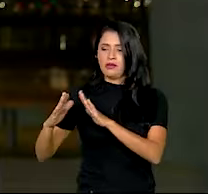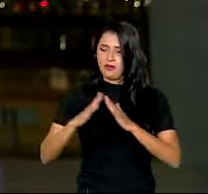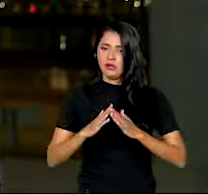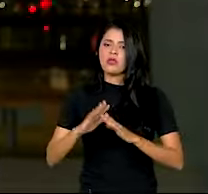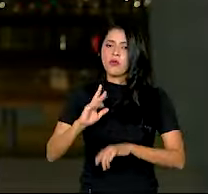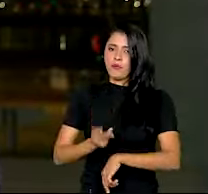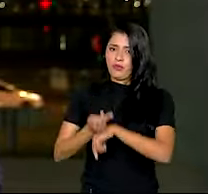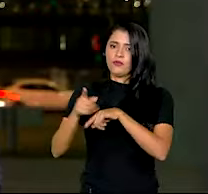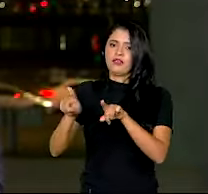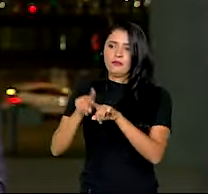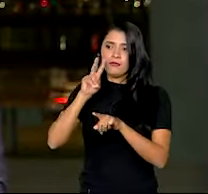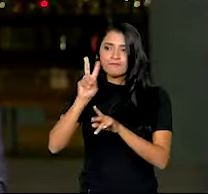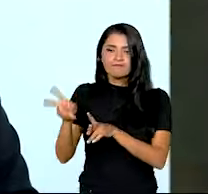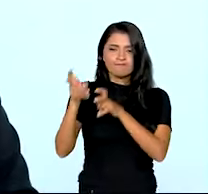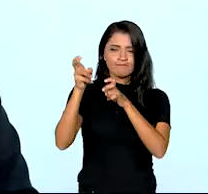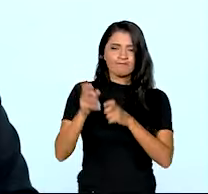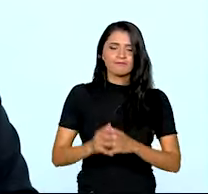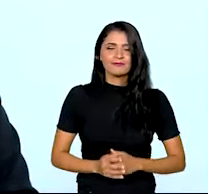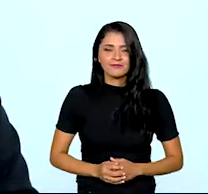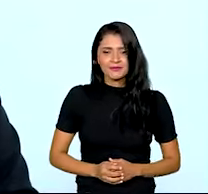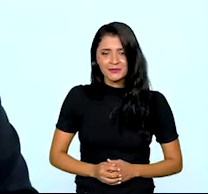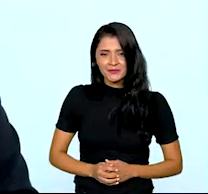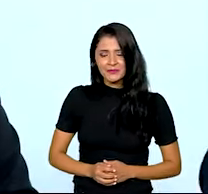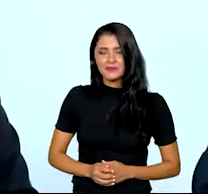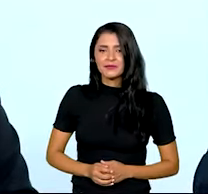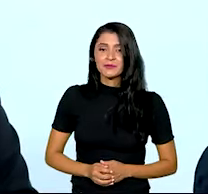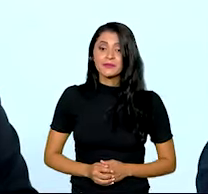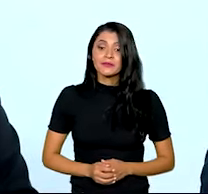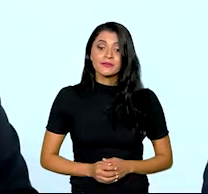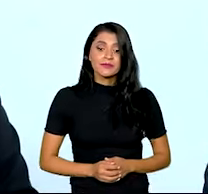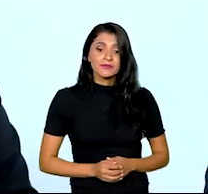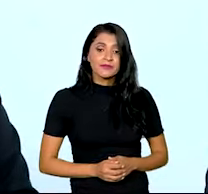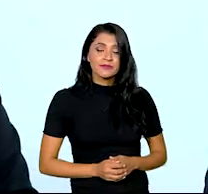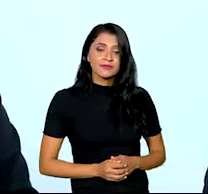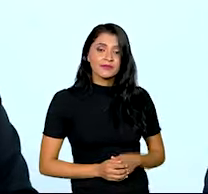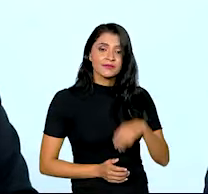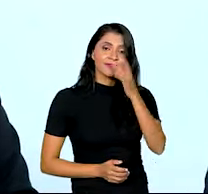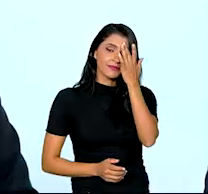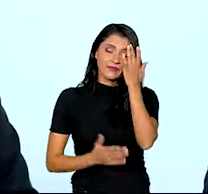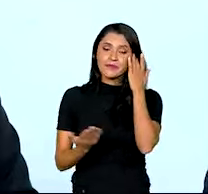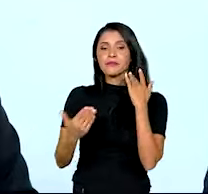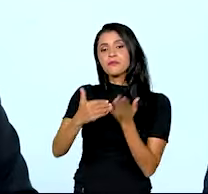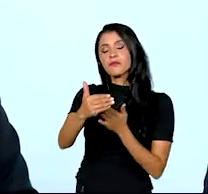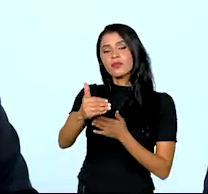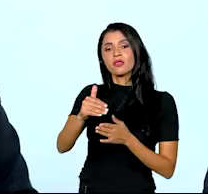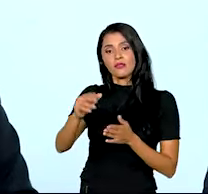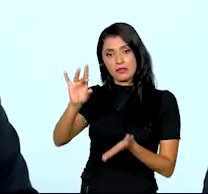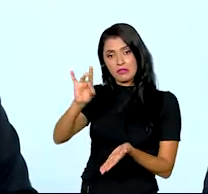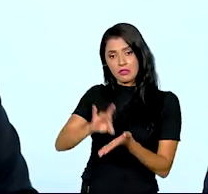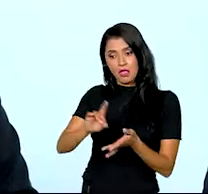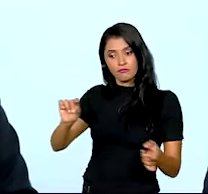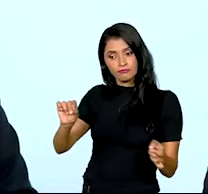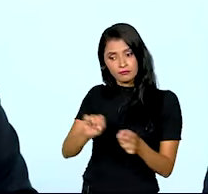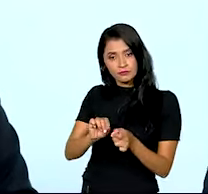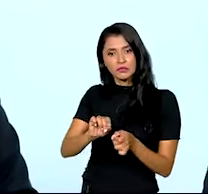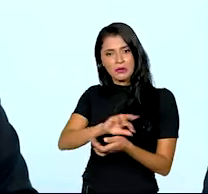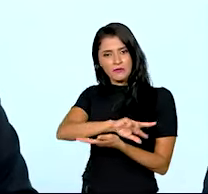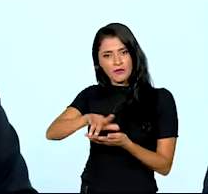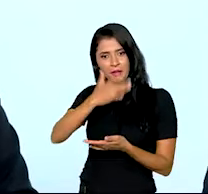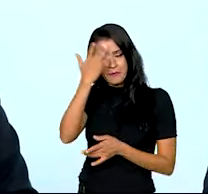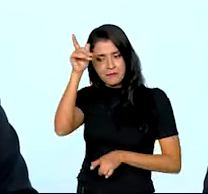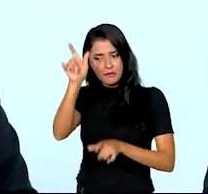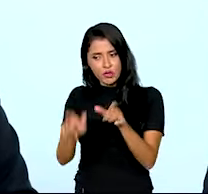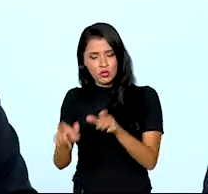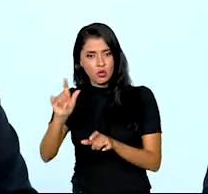esse esforço. Vamos ouvir. A partir da realização, muitas pessoas